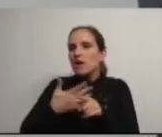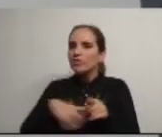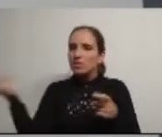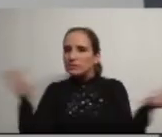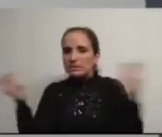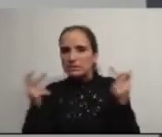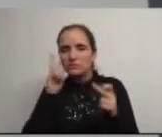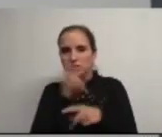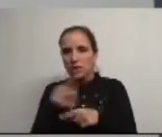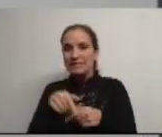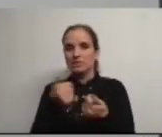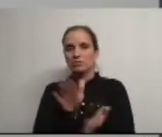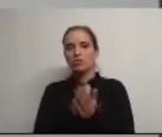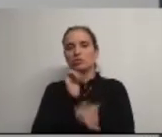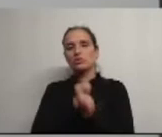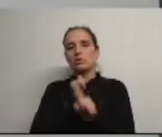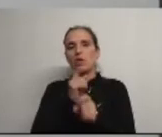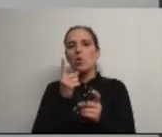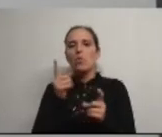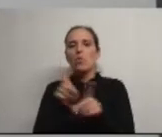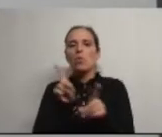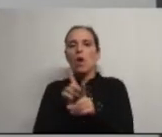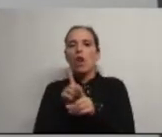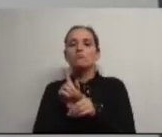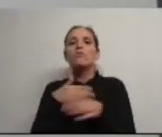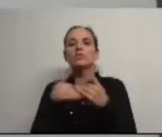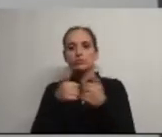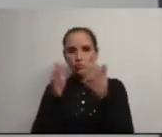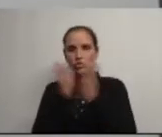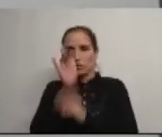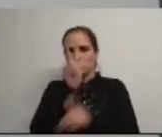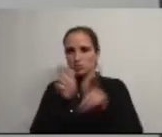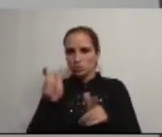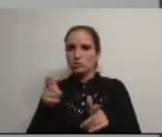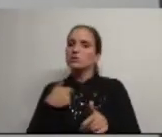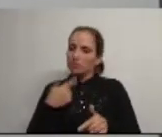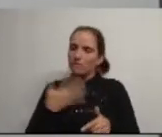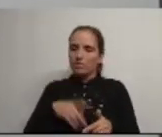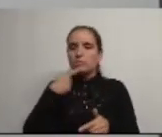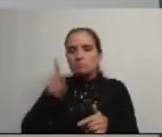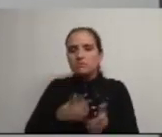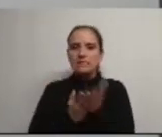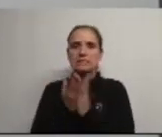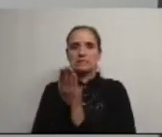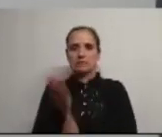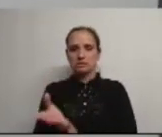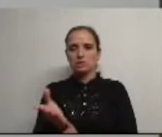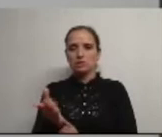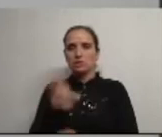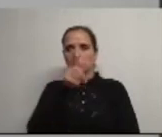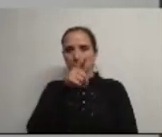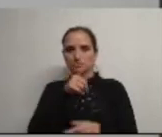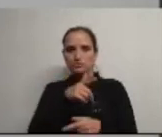trabalho todo, meus senhores, é feito por todos nós e é assim que eu quero que continue a ser feito pelos